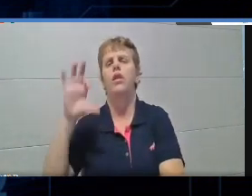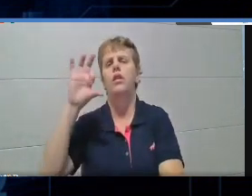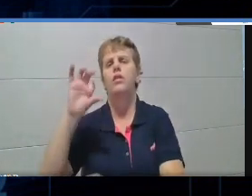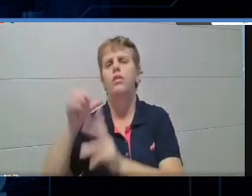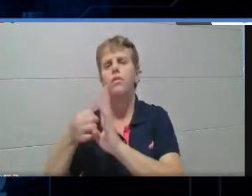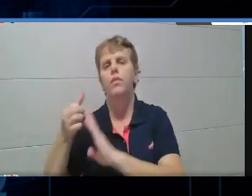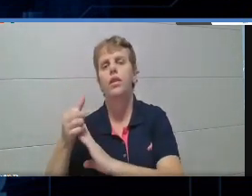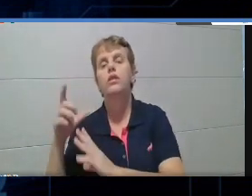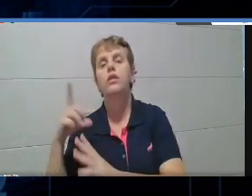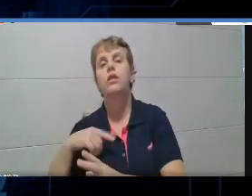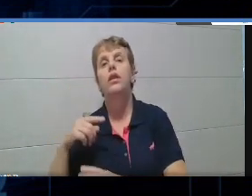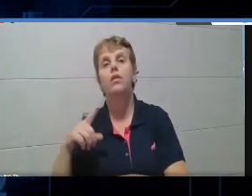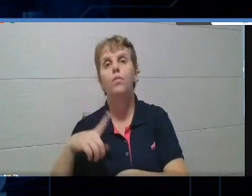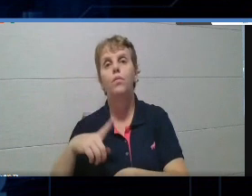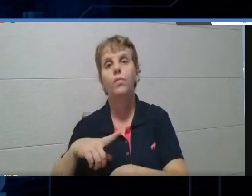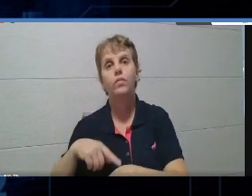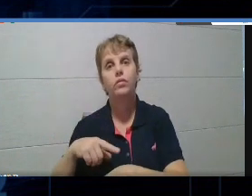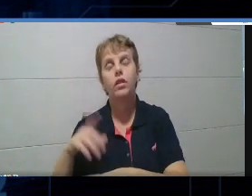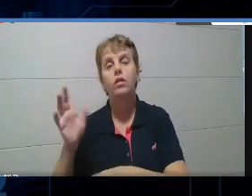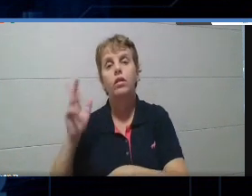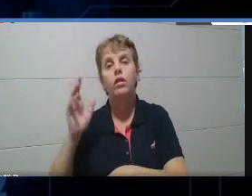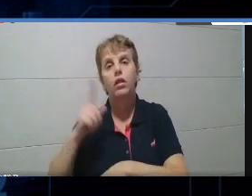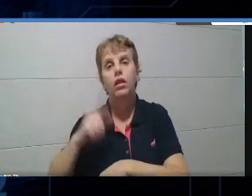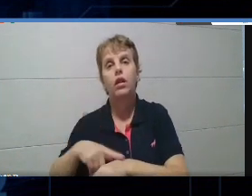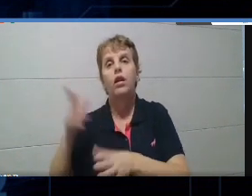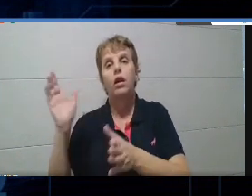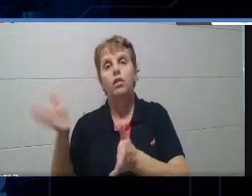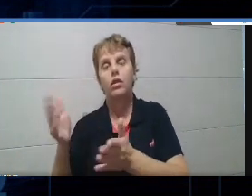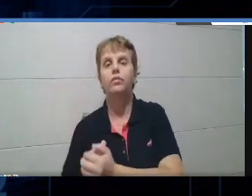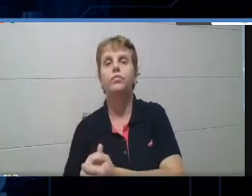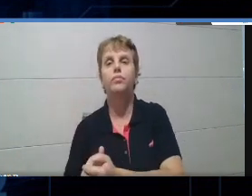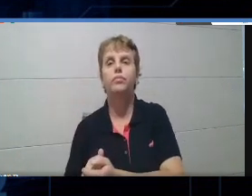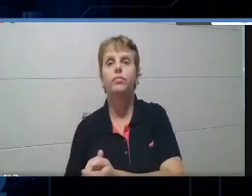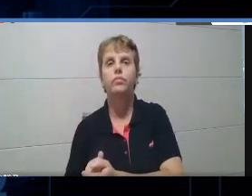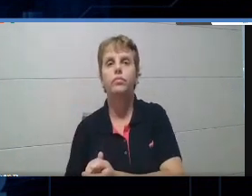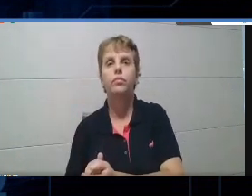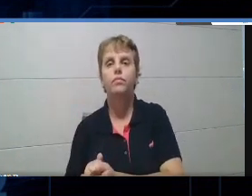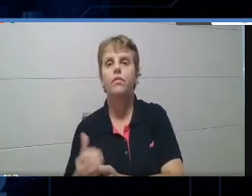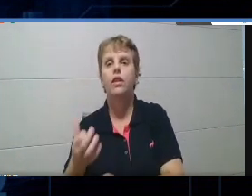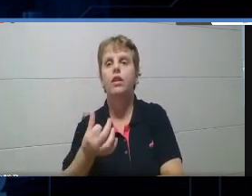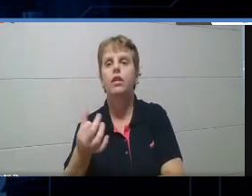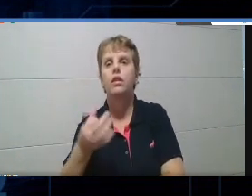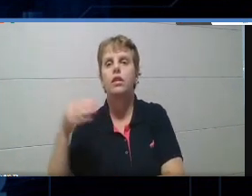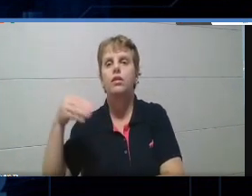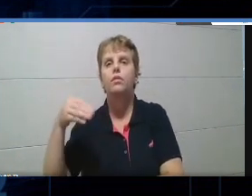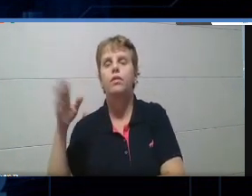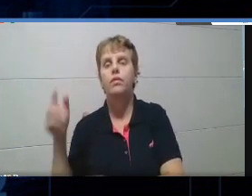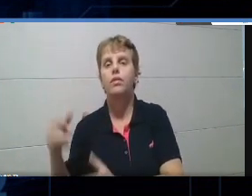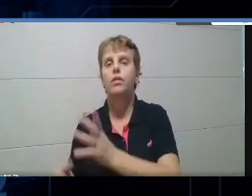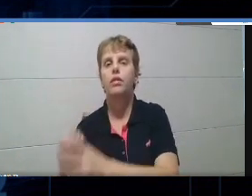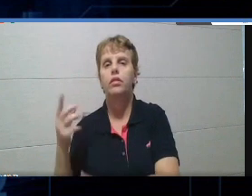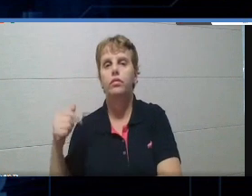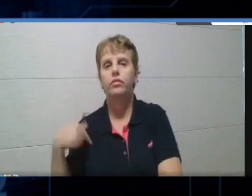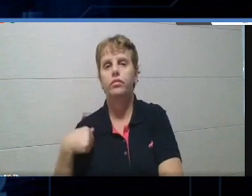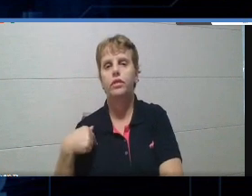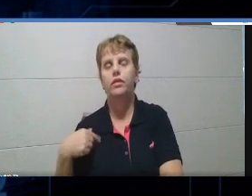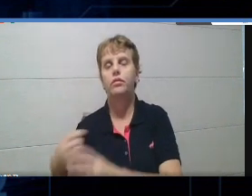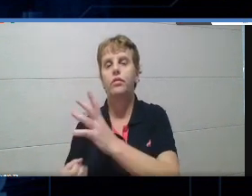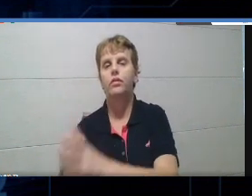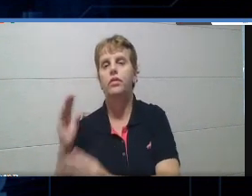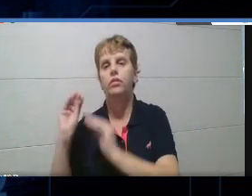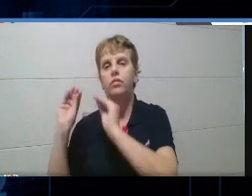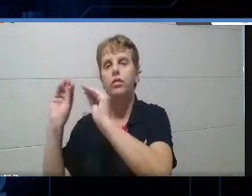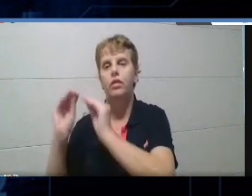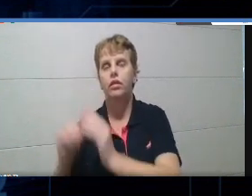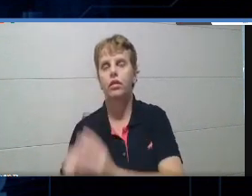eu acabei de editar, que está aqui em cima. E foi editado, criado há seis minutos atrás por Luiz Henrique Moreira, que sou